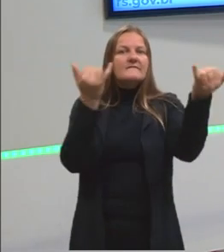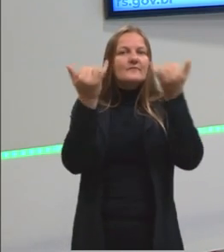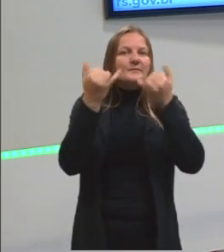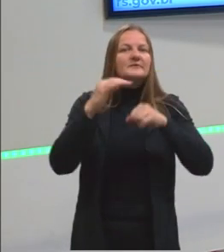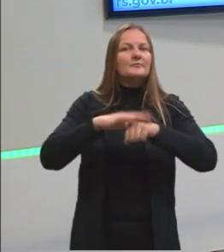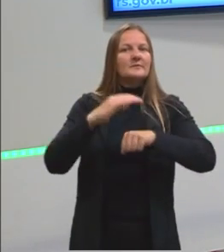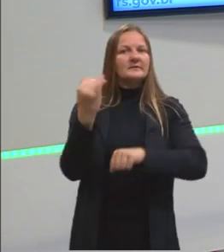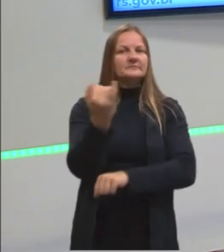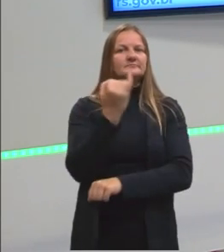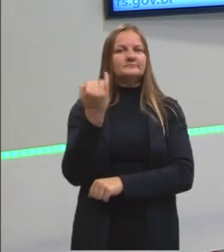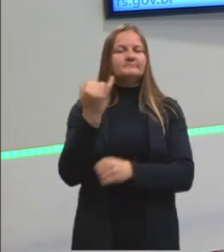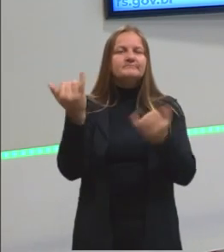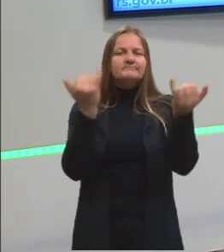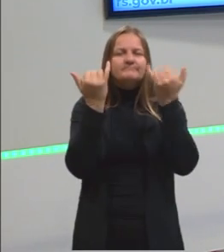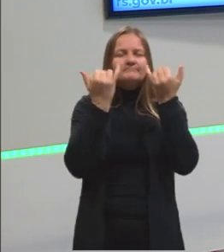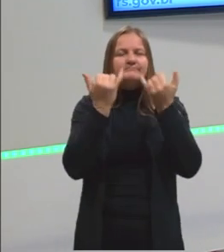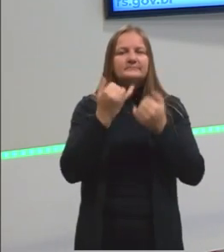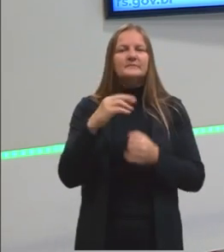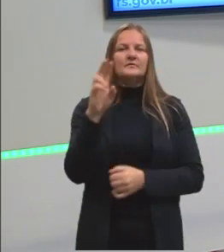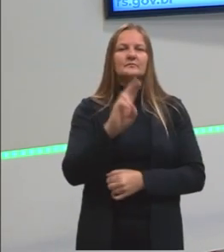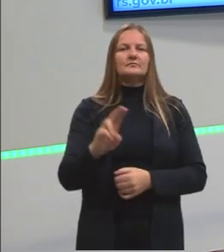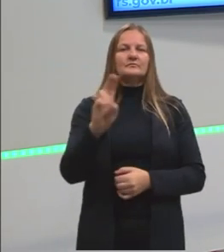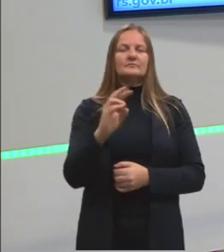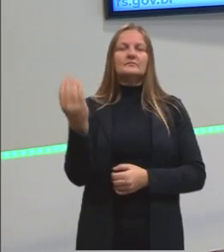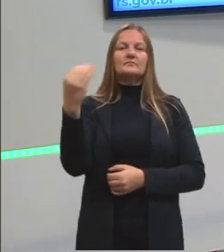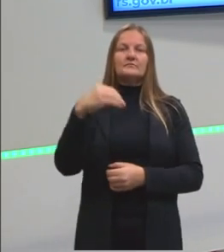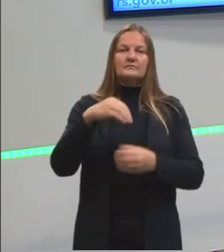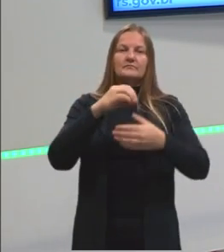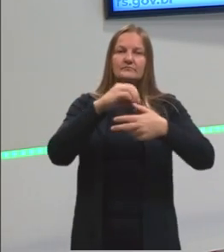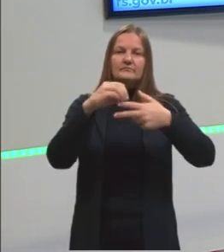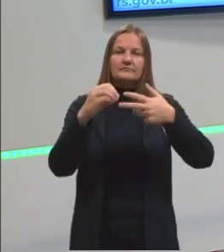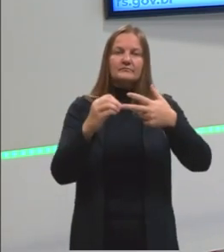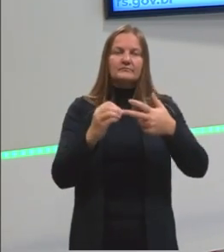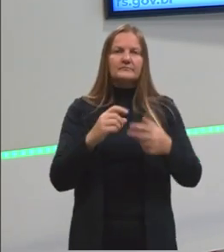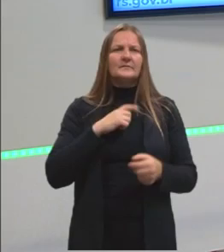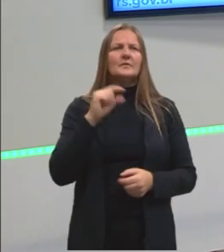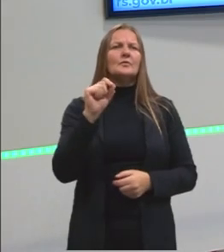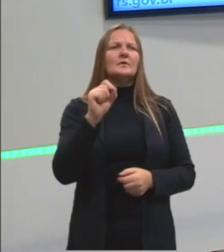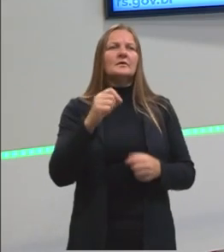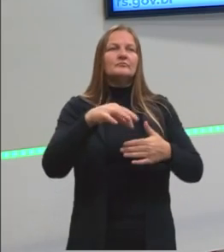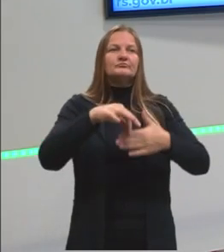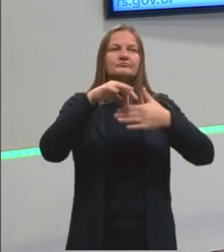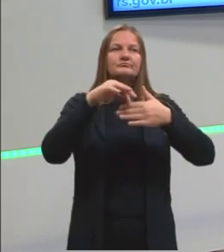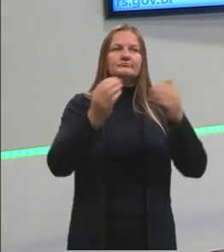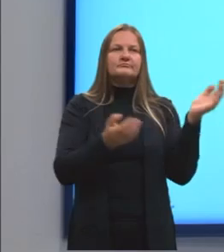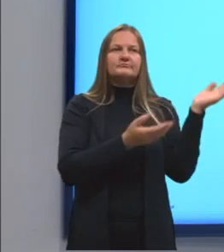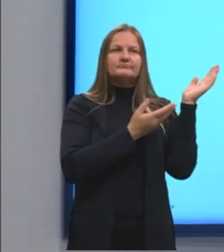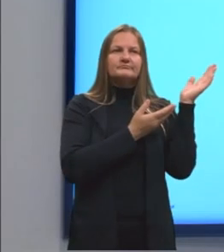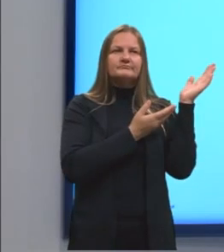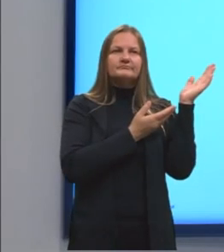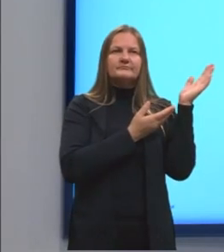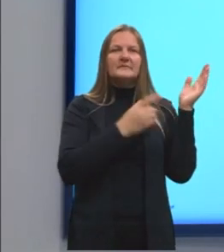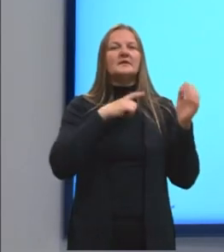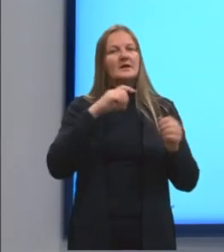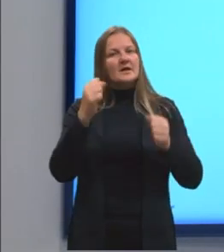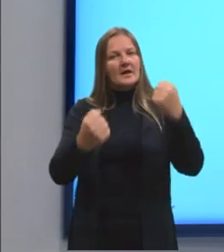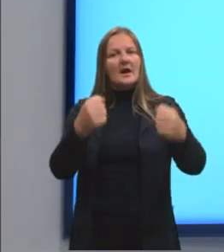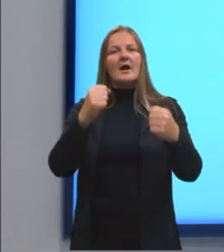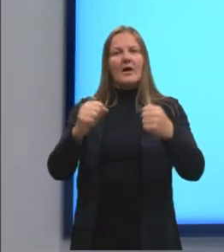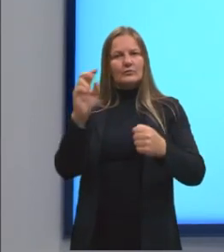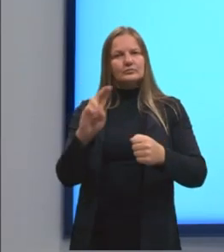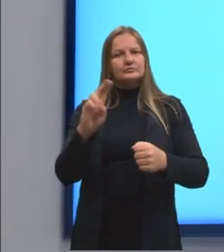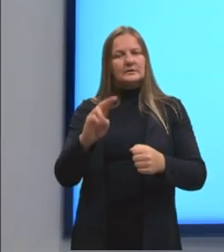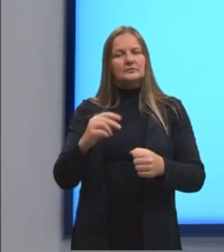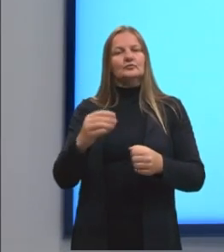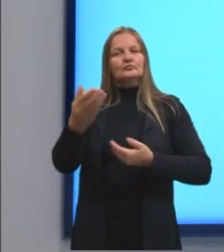mais importantes que vão ser utilizadas. Aqui, o eu destaquei? Bom, ele tem o carro usado, que vai